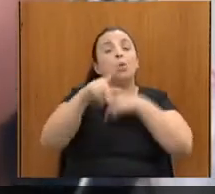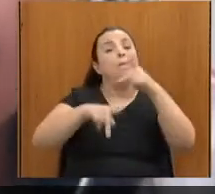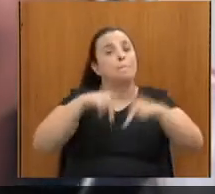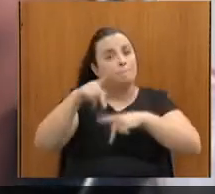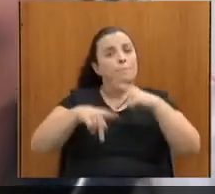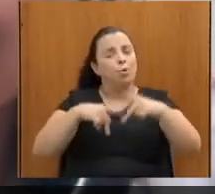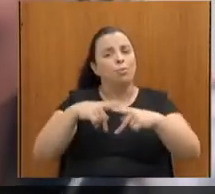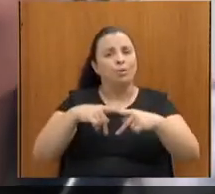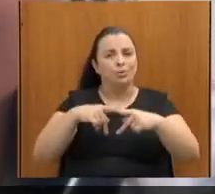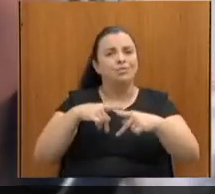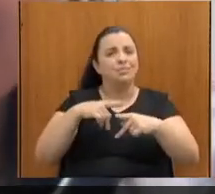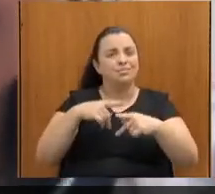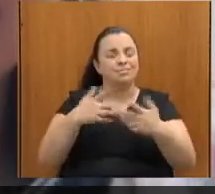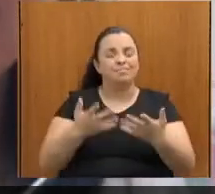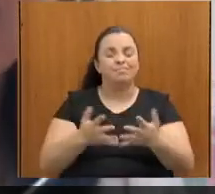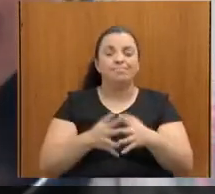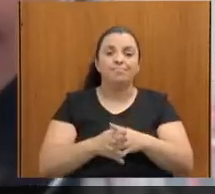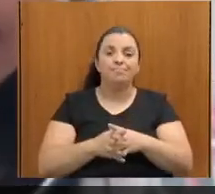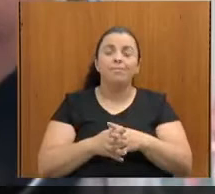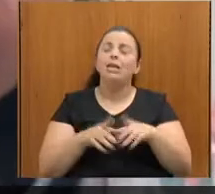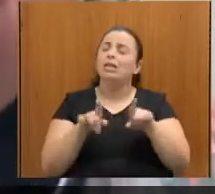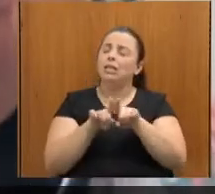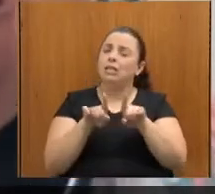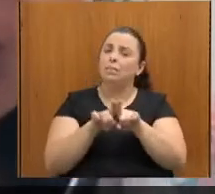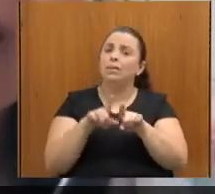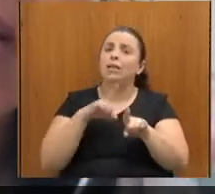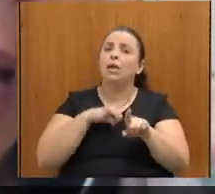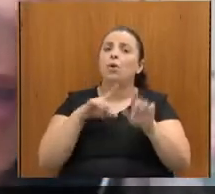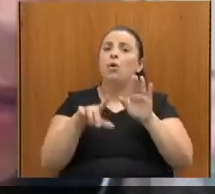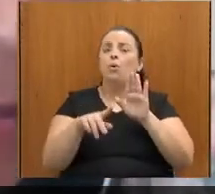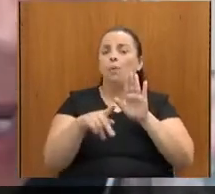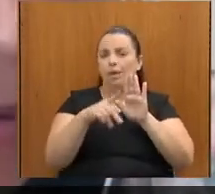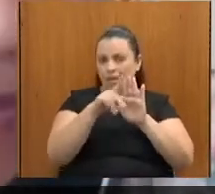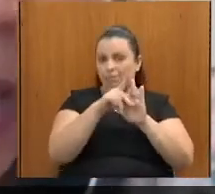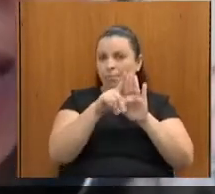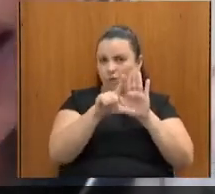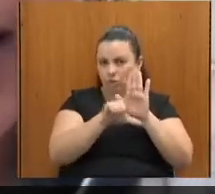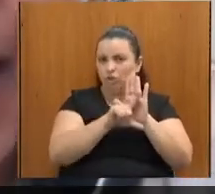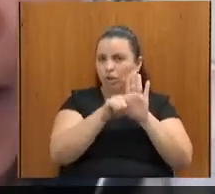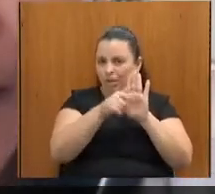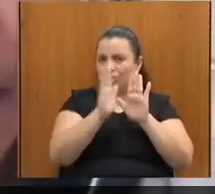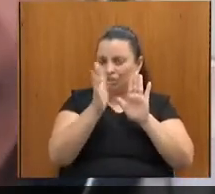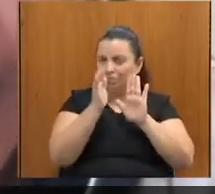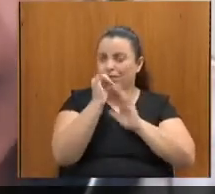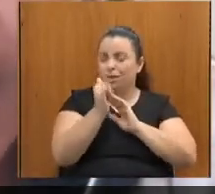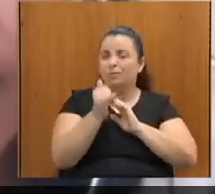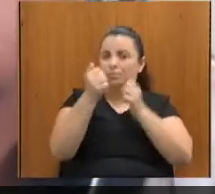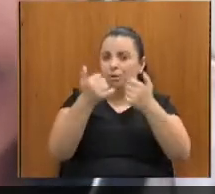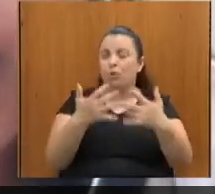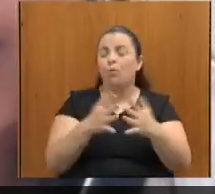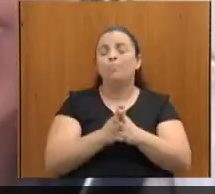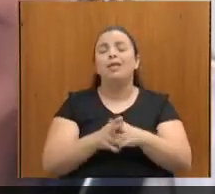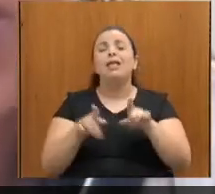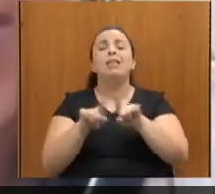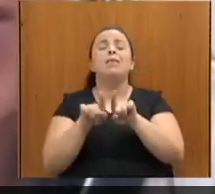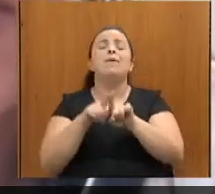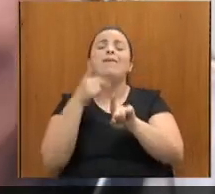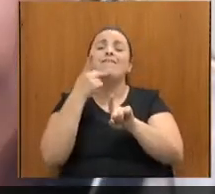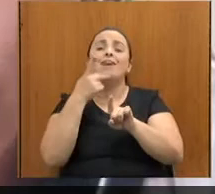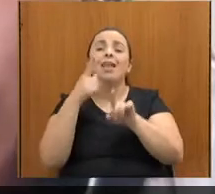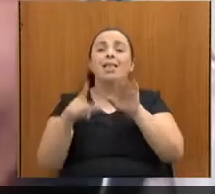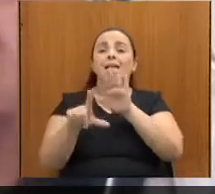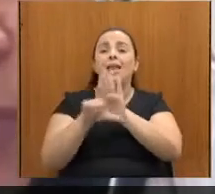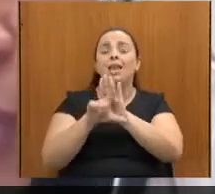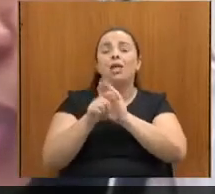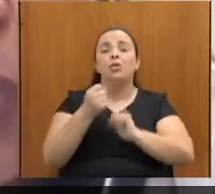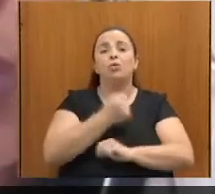68 de 2019, eu quero apresentar aqui também a lei, a lei 23.821